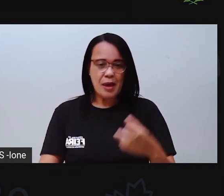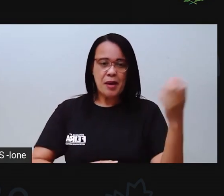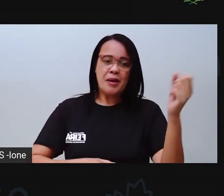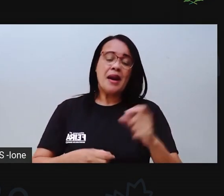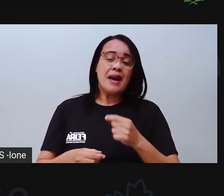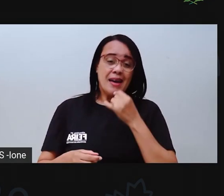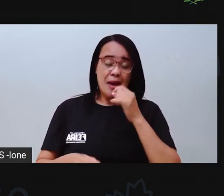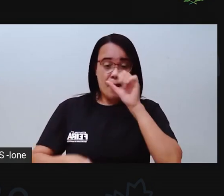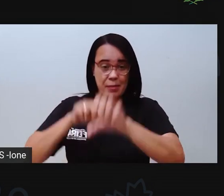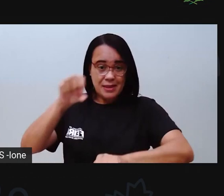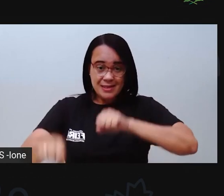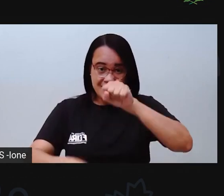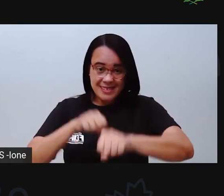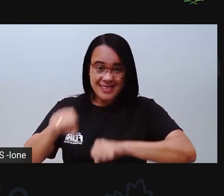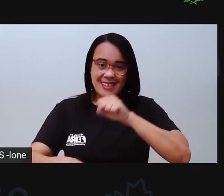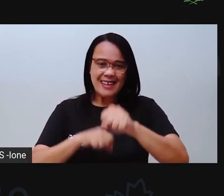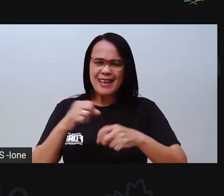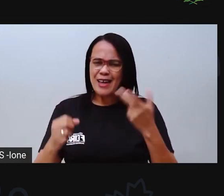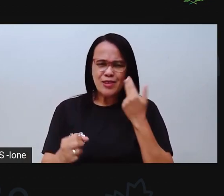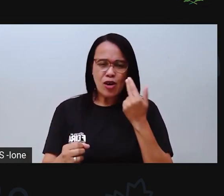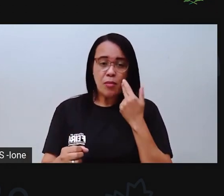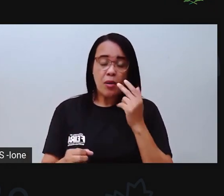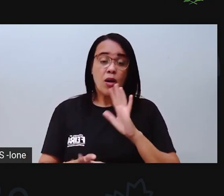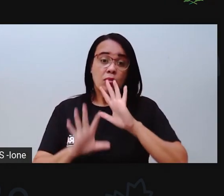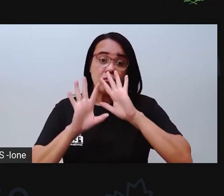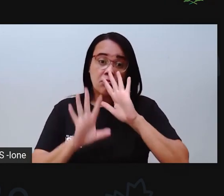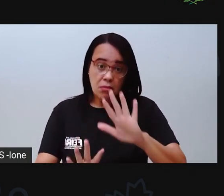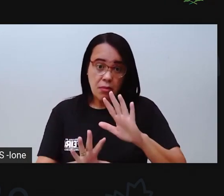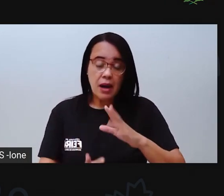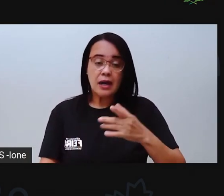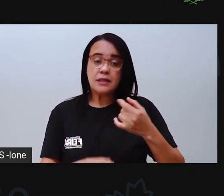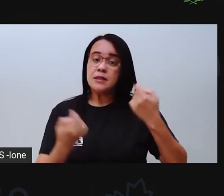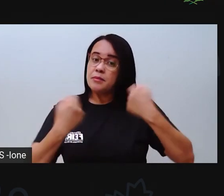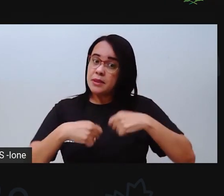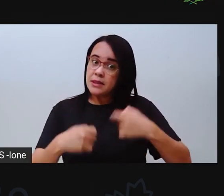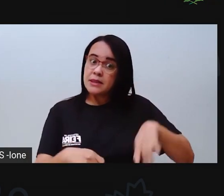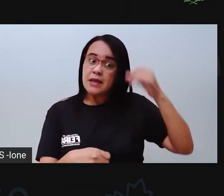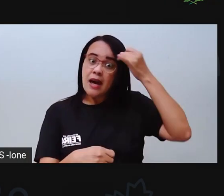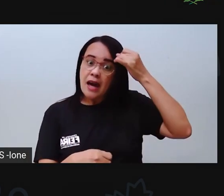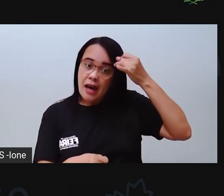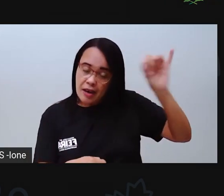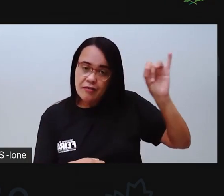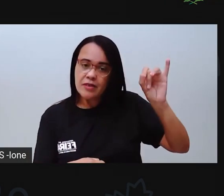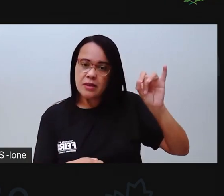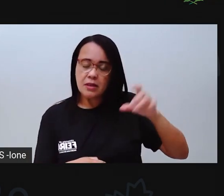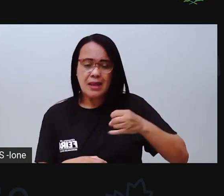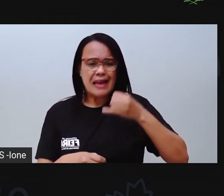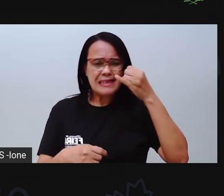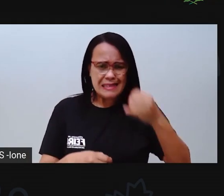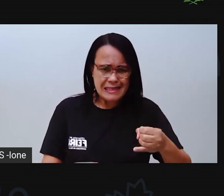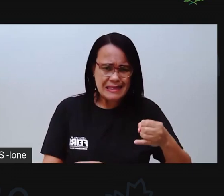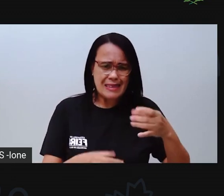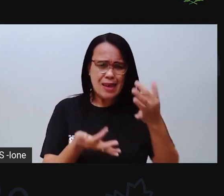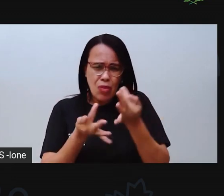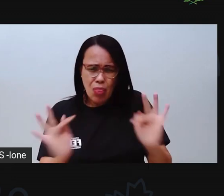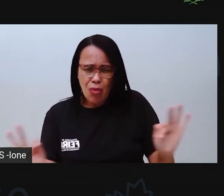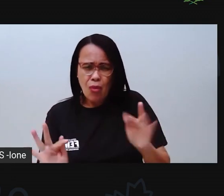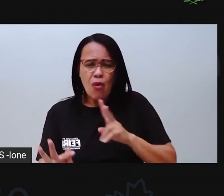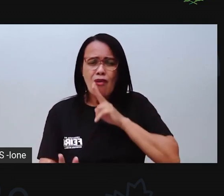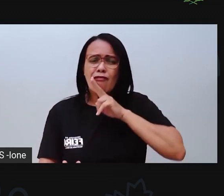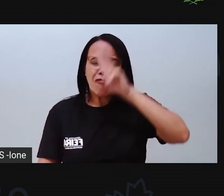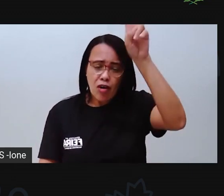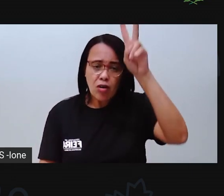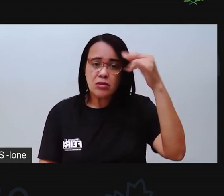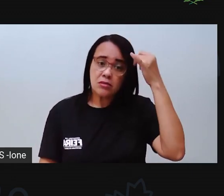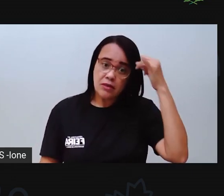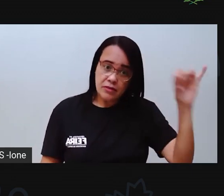de realmente acidentes que nos machuquem, né? A gente precisa fazer isso. Então, observar aí no quintal da sua casa.